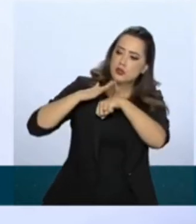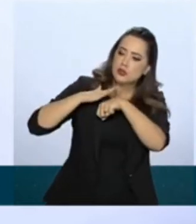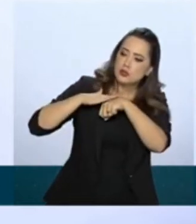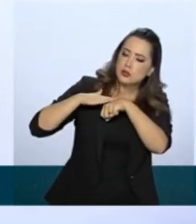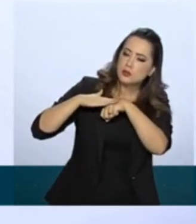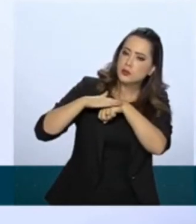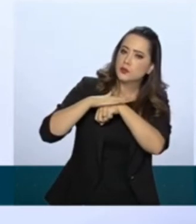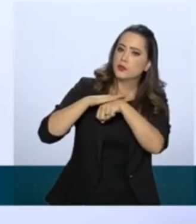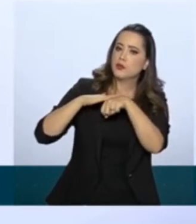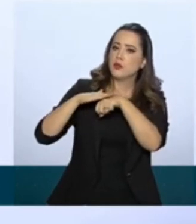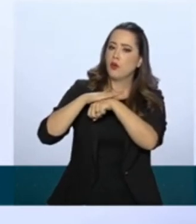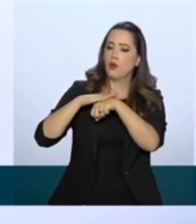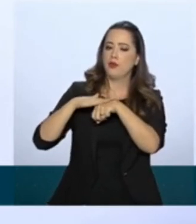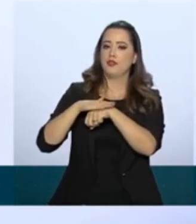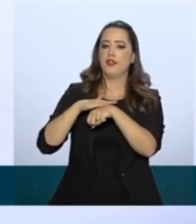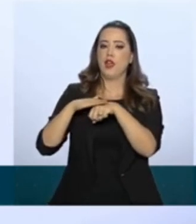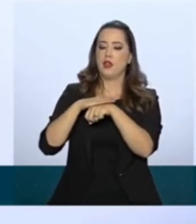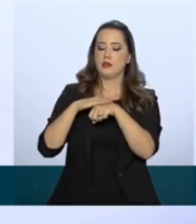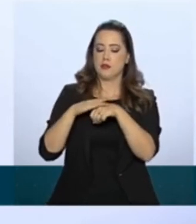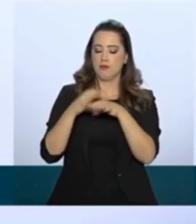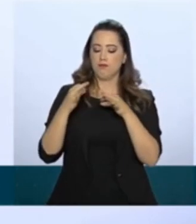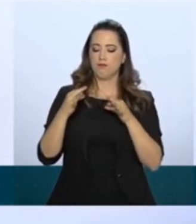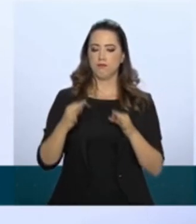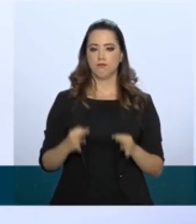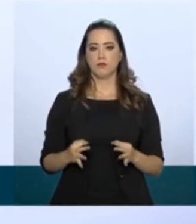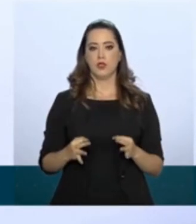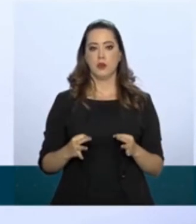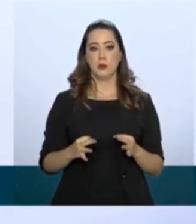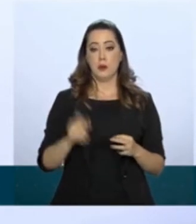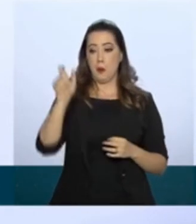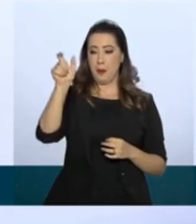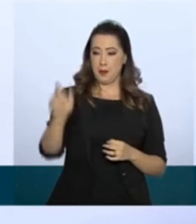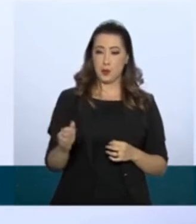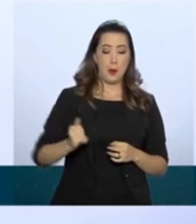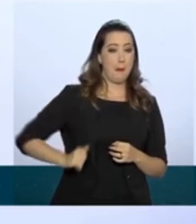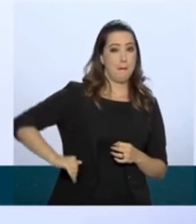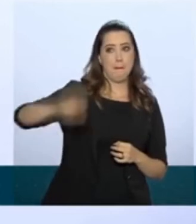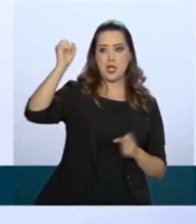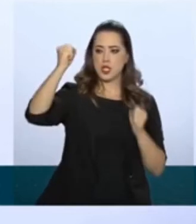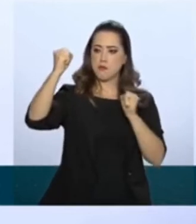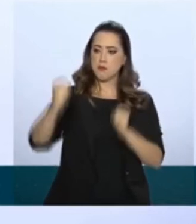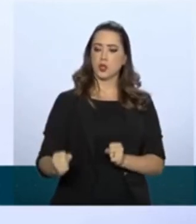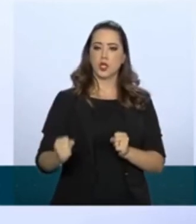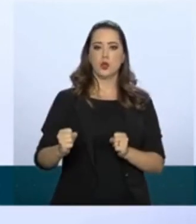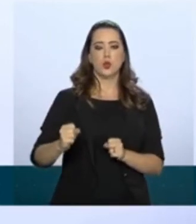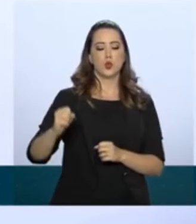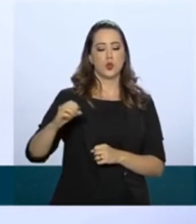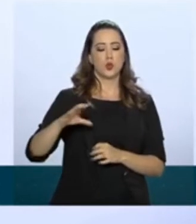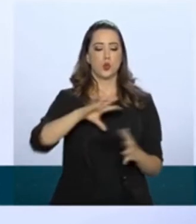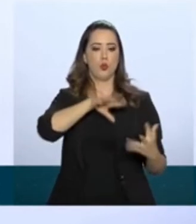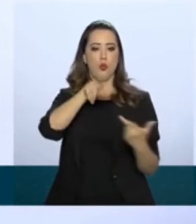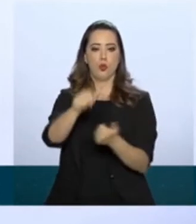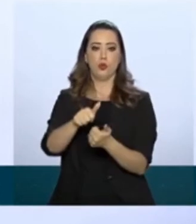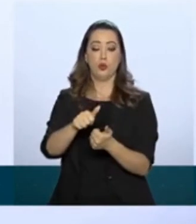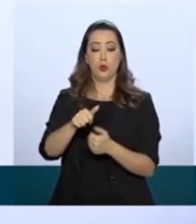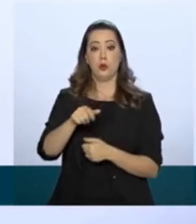com muita dignidade com o homem mais poderoso do mundo, Donald Trump.